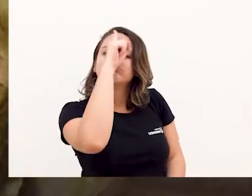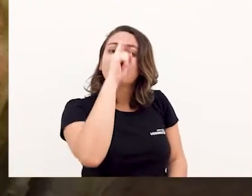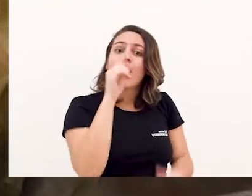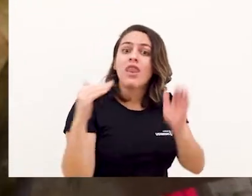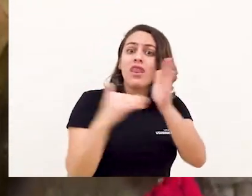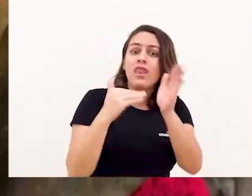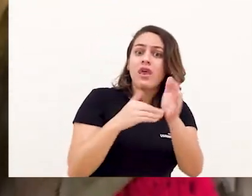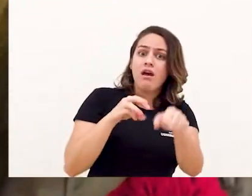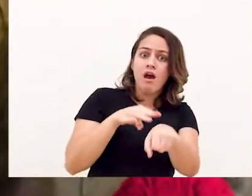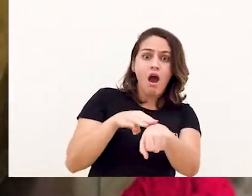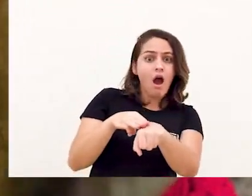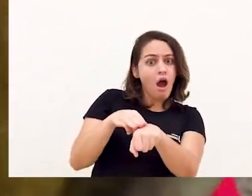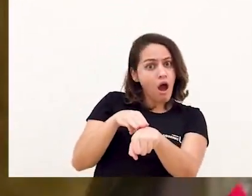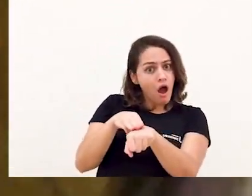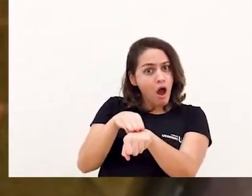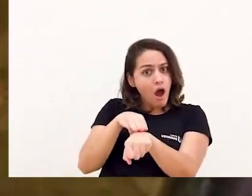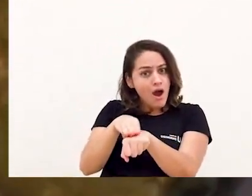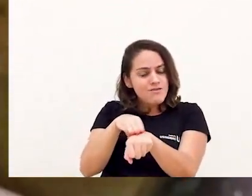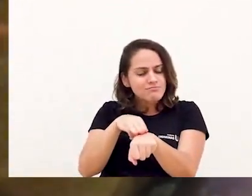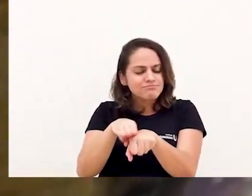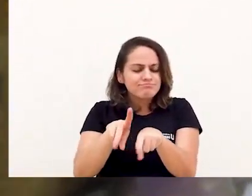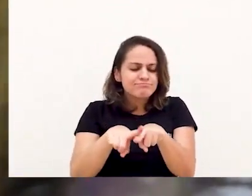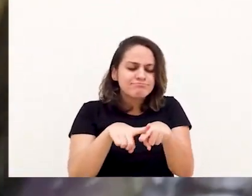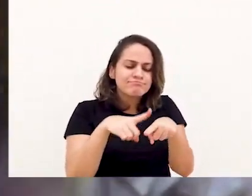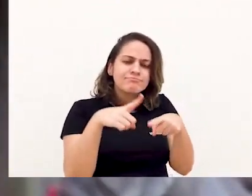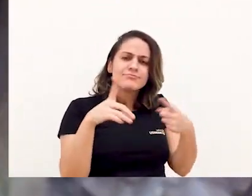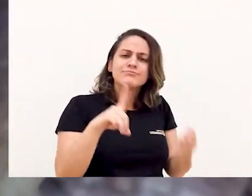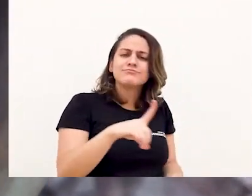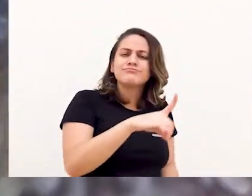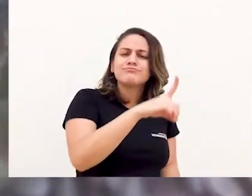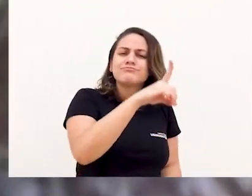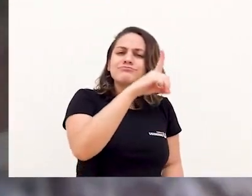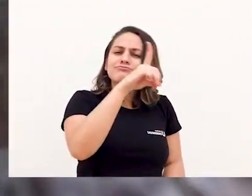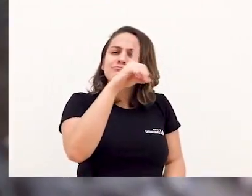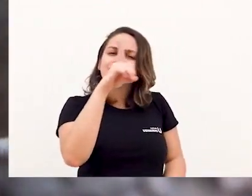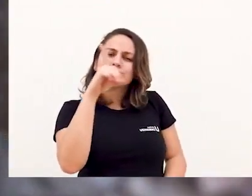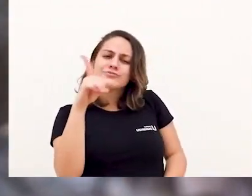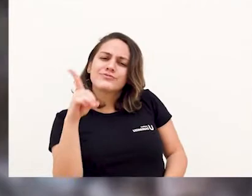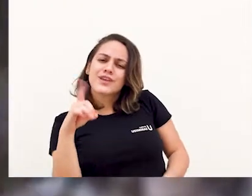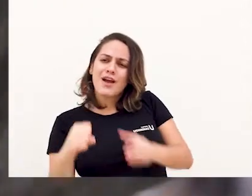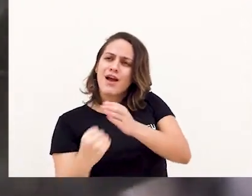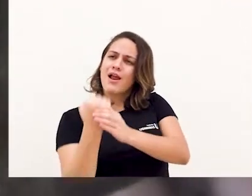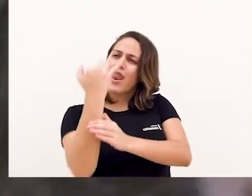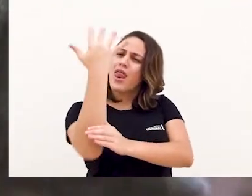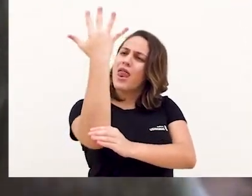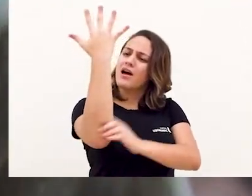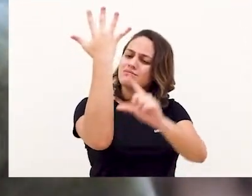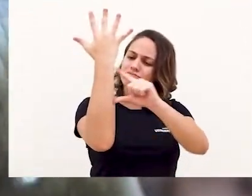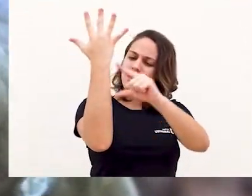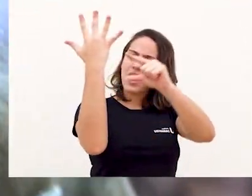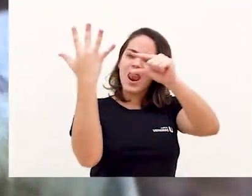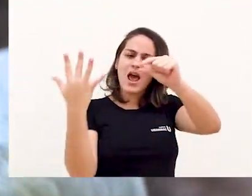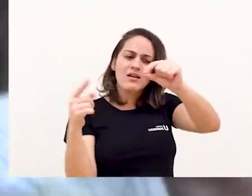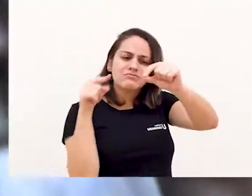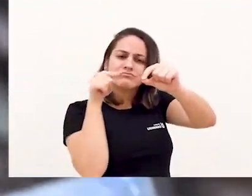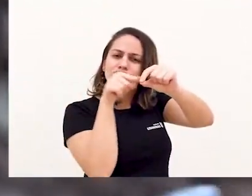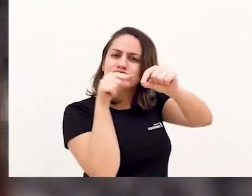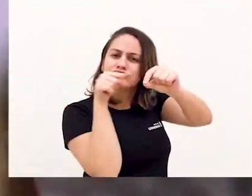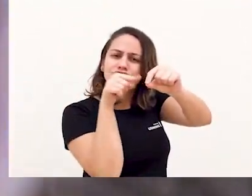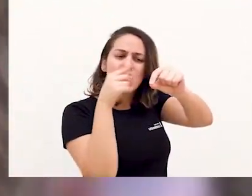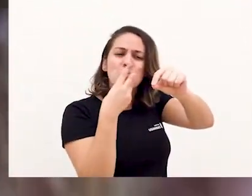marrons. Até que foram tomando conta do verde das folhas.